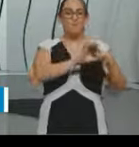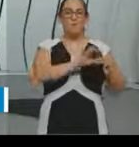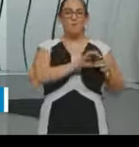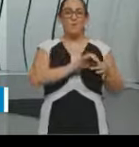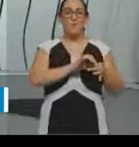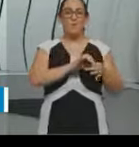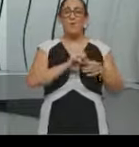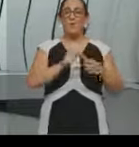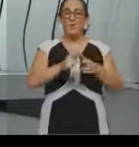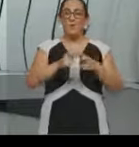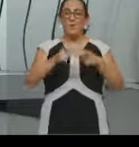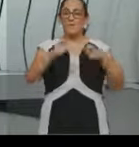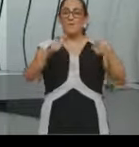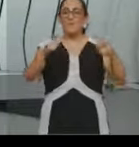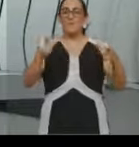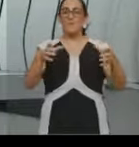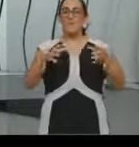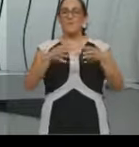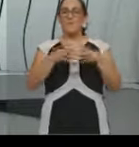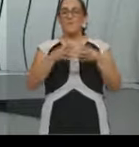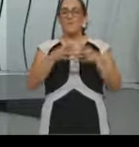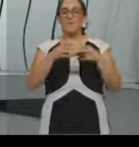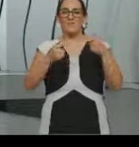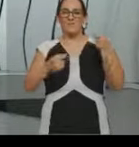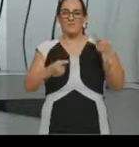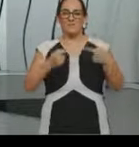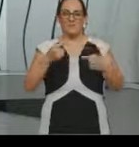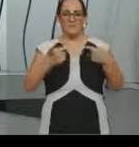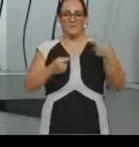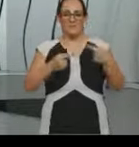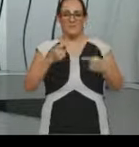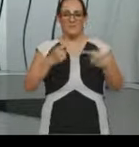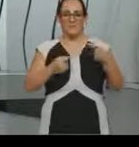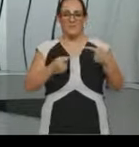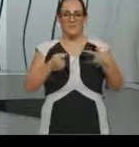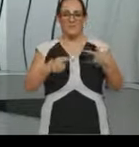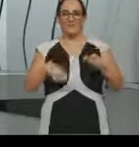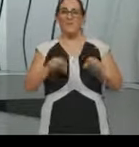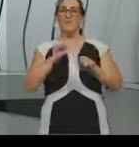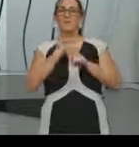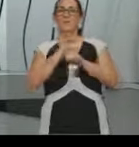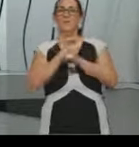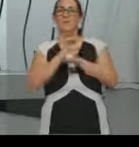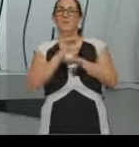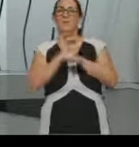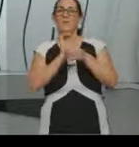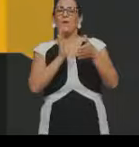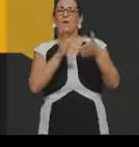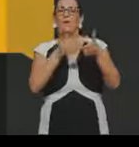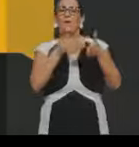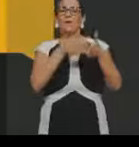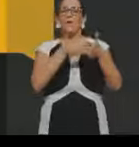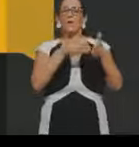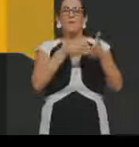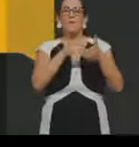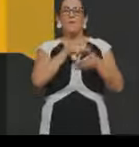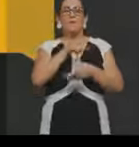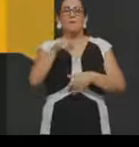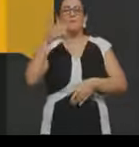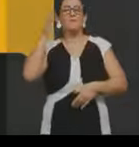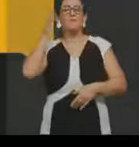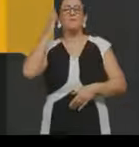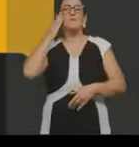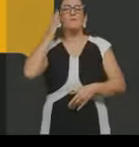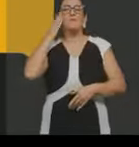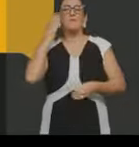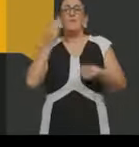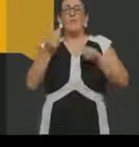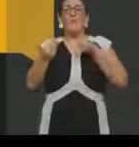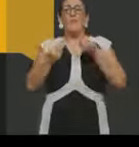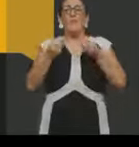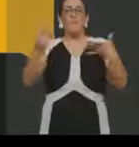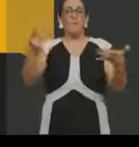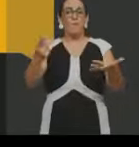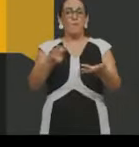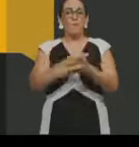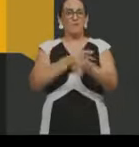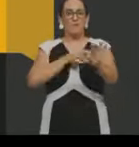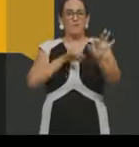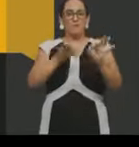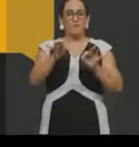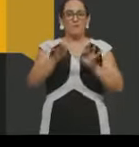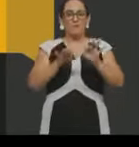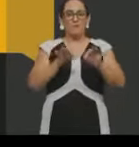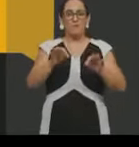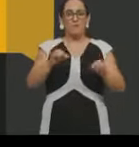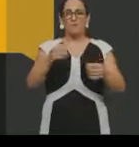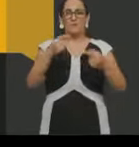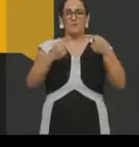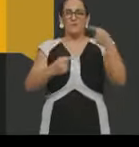políticos. Bom, espera-se que ao final dessa aula você tenha compreendido como se deu essa organização política e